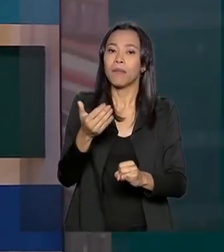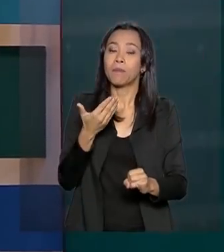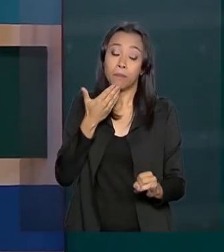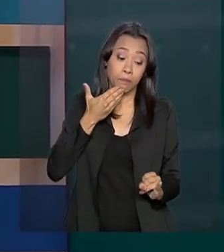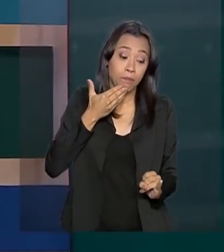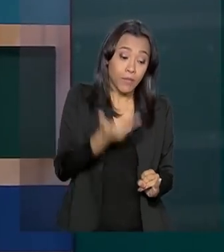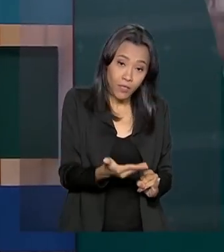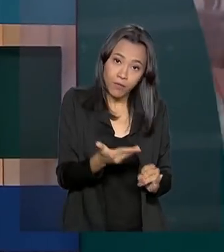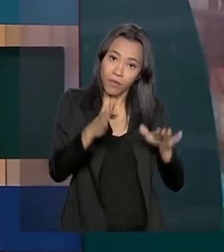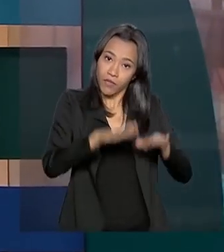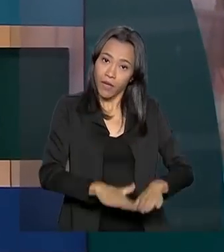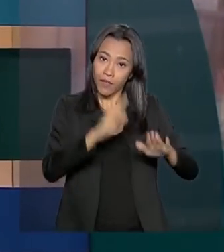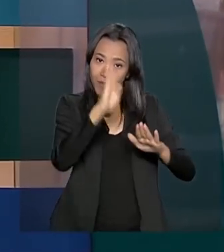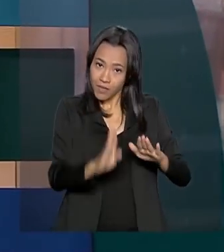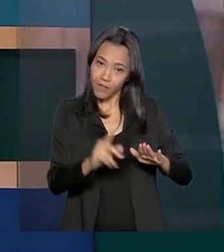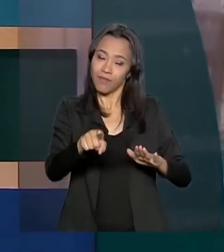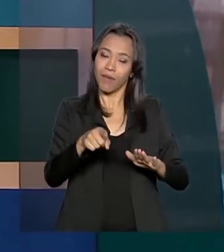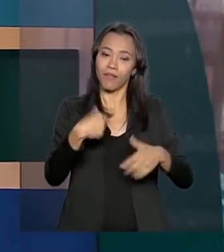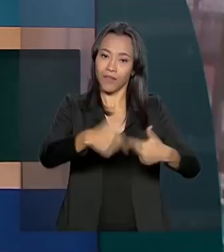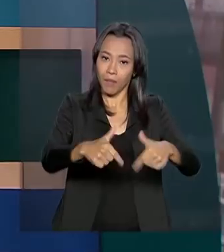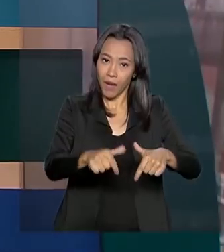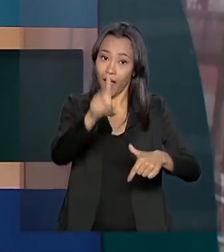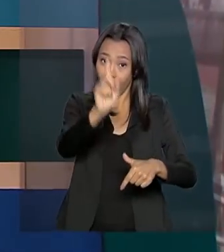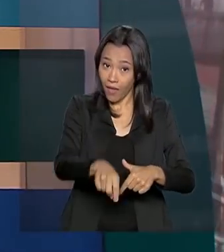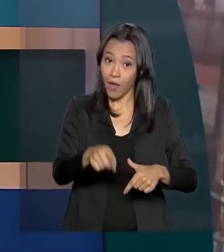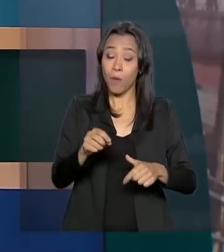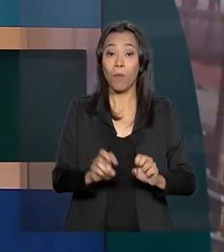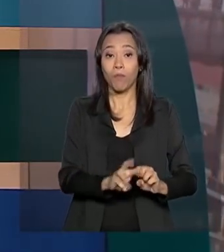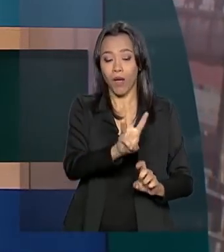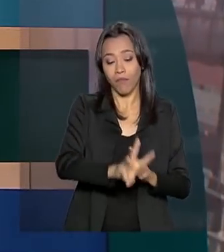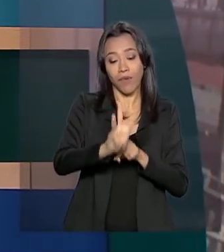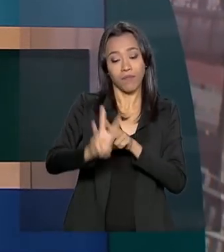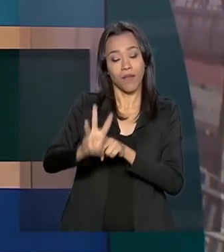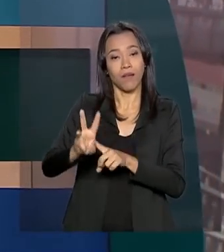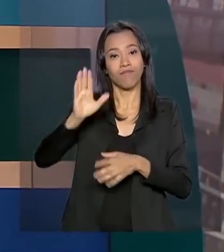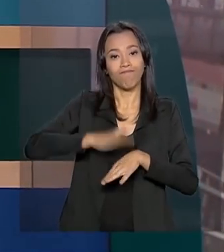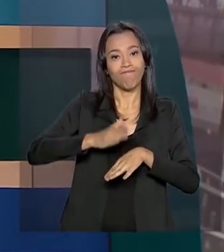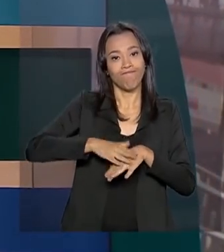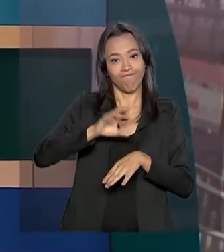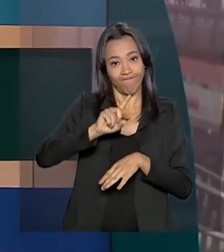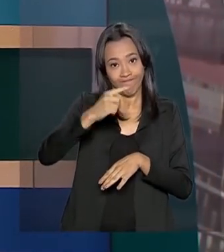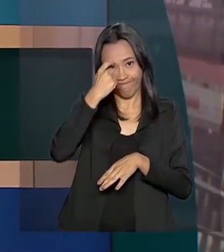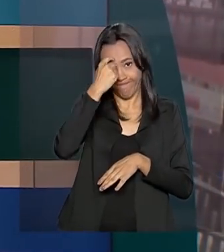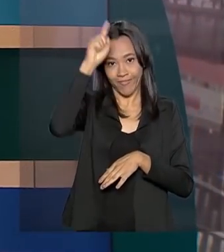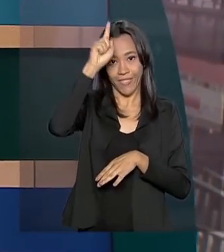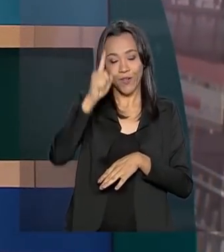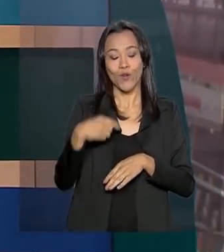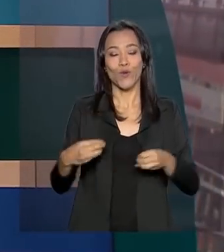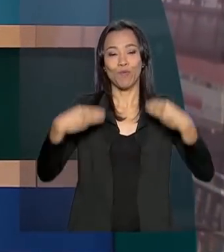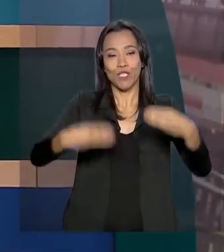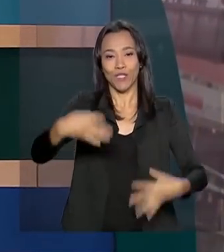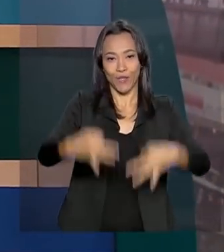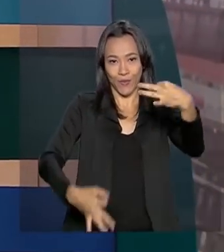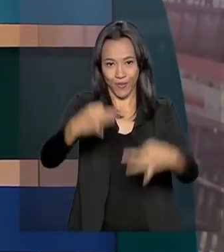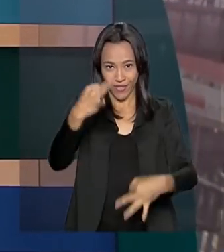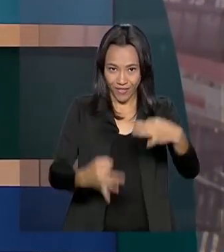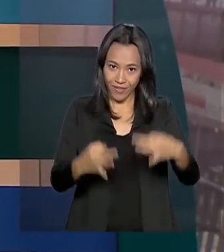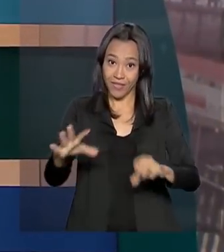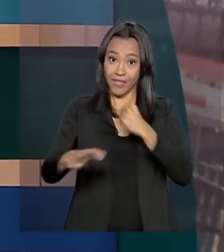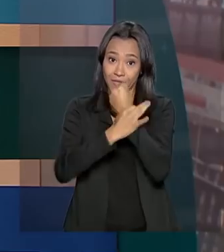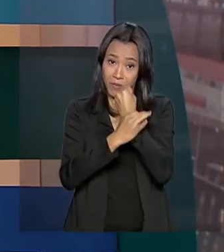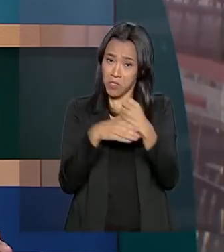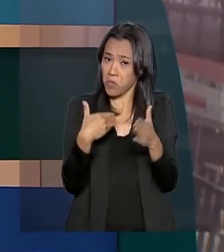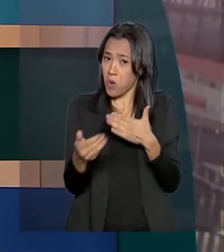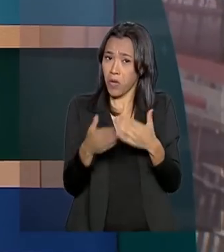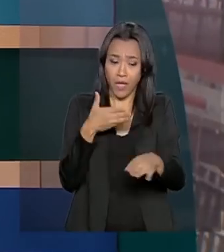para fins de emprego. É o portal de migração laboral. Idealizado pelo Ministério da Justiça e Segurança Pública, ele pode ser acessado de